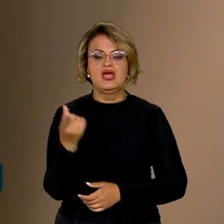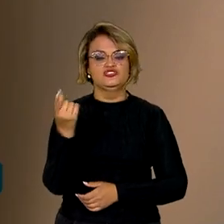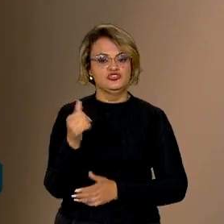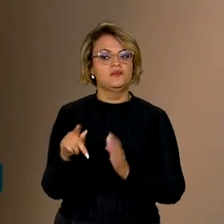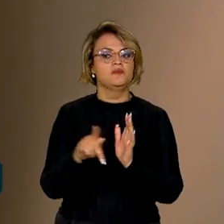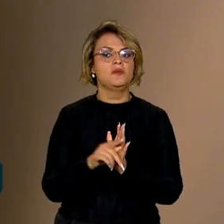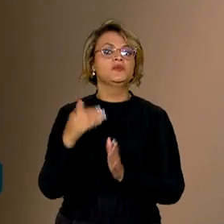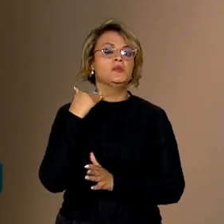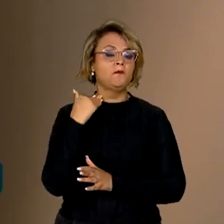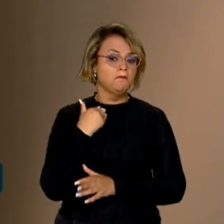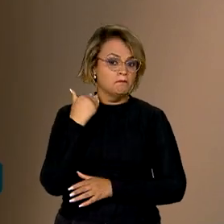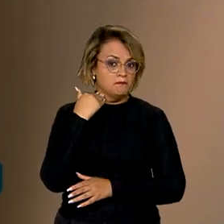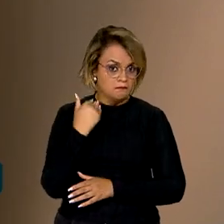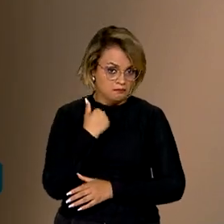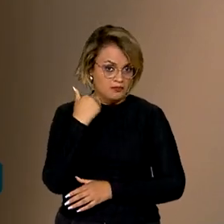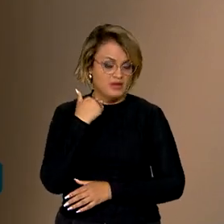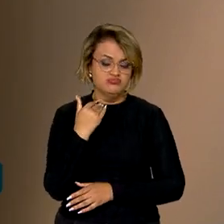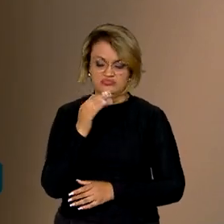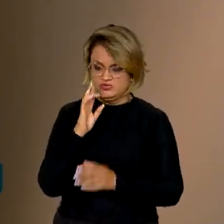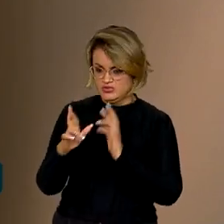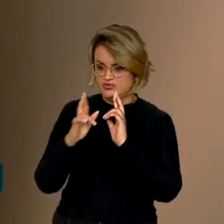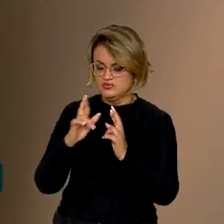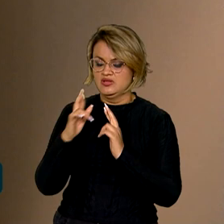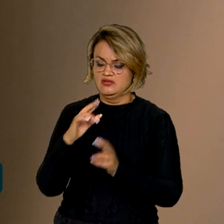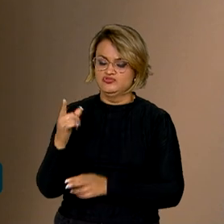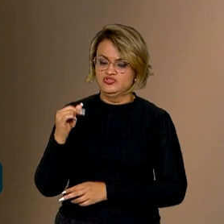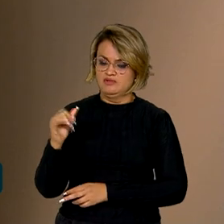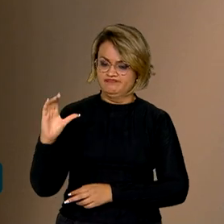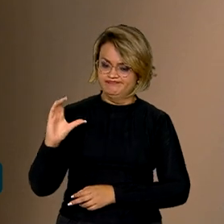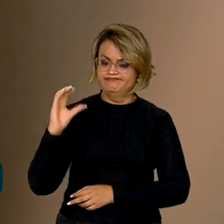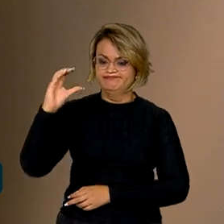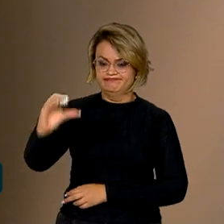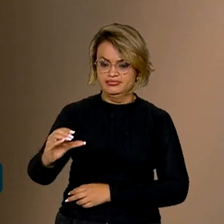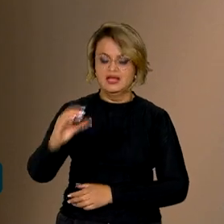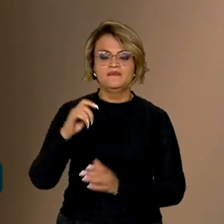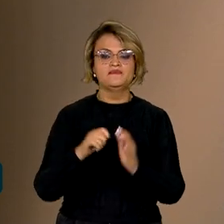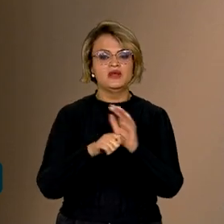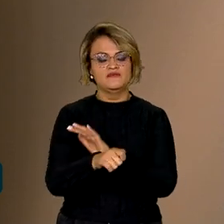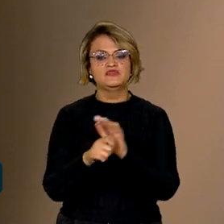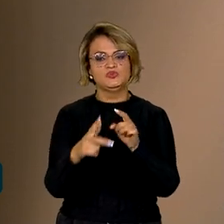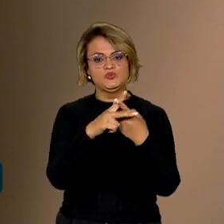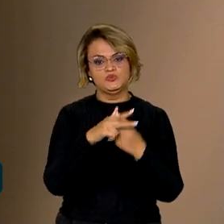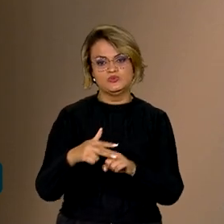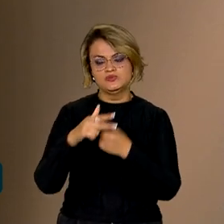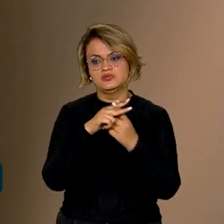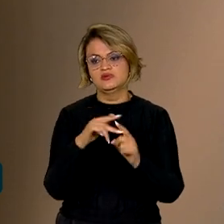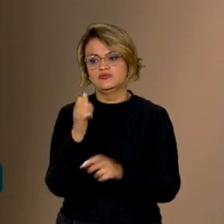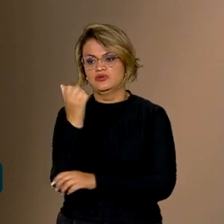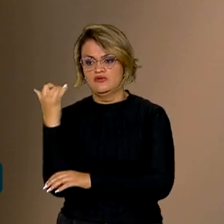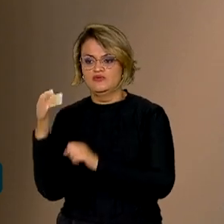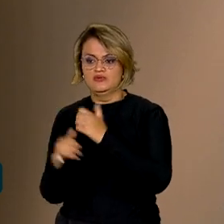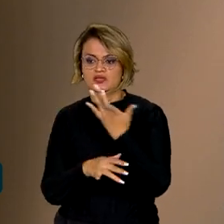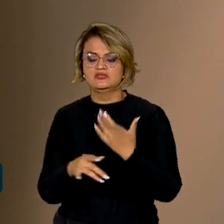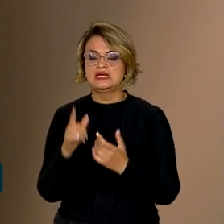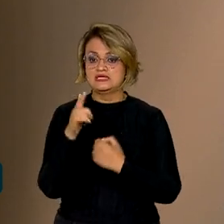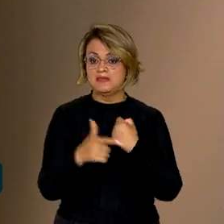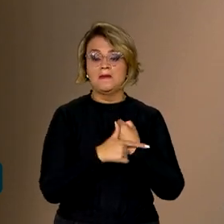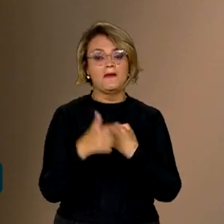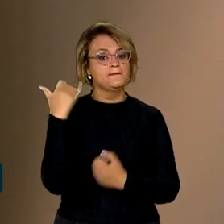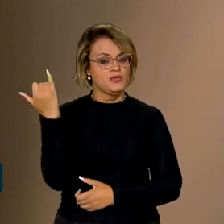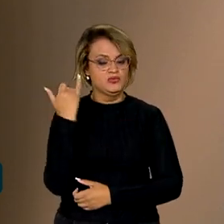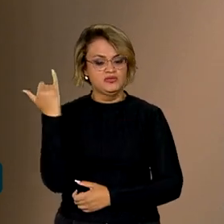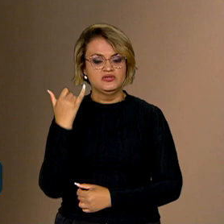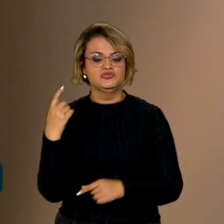orçamento, são recursos dos resultados do banco, para investir em restauro. Eu acho que isso vai ter um papel bem importante,